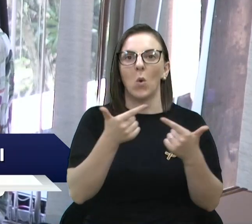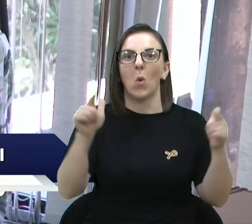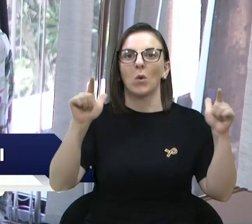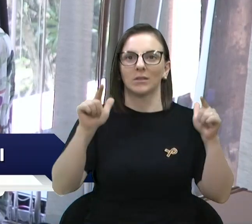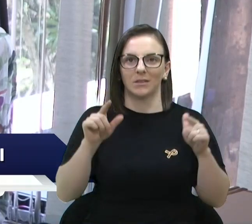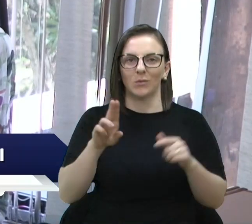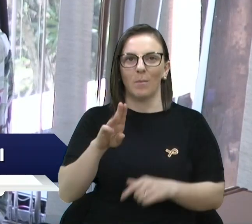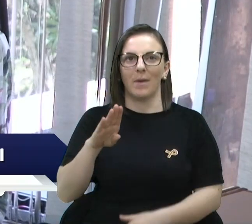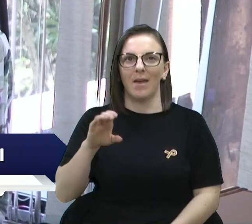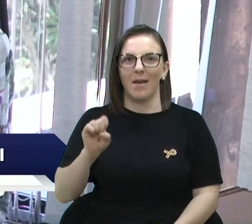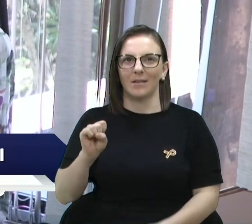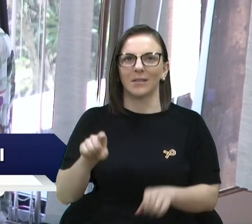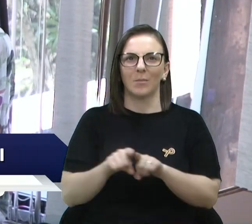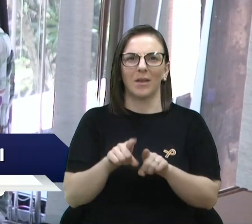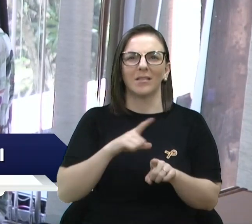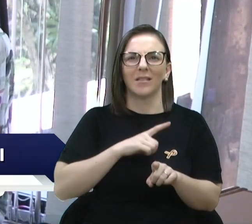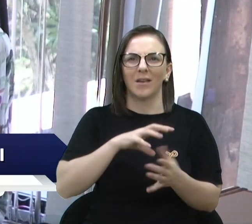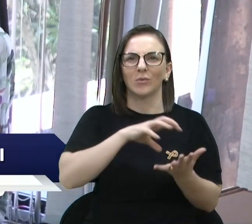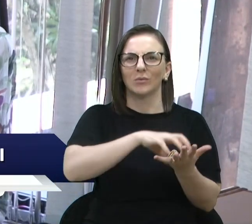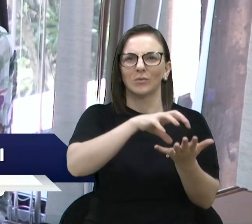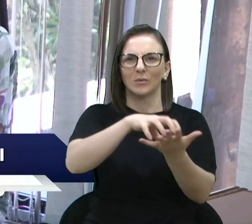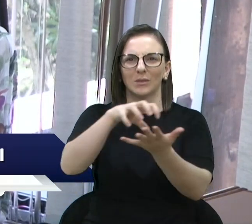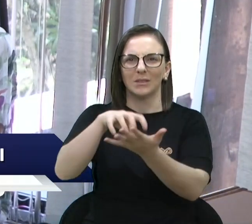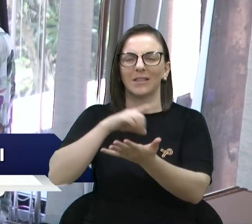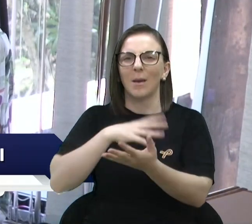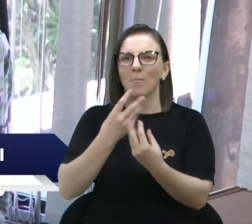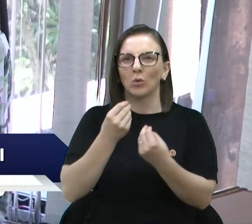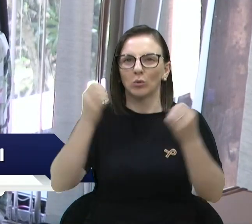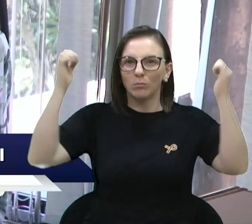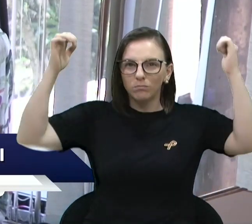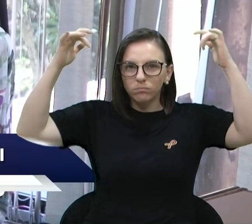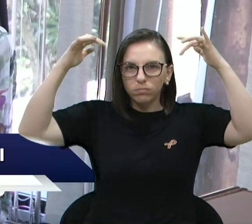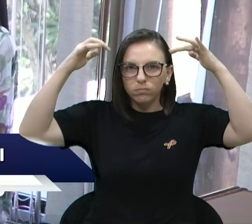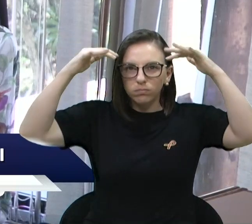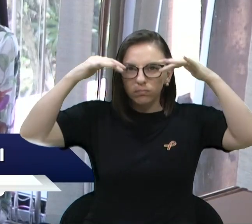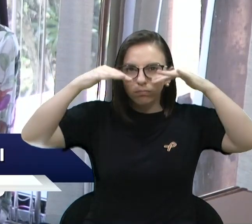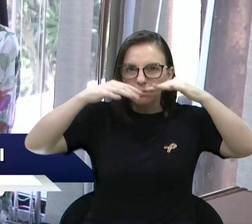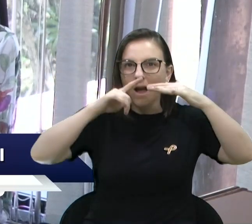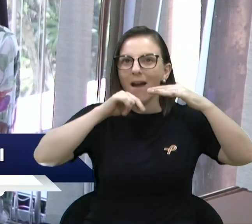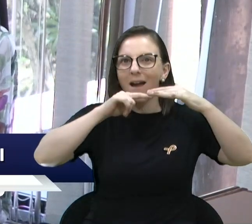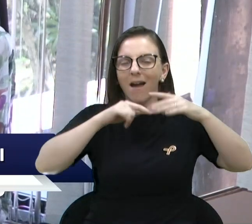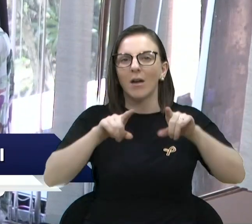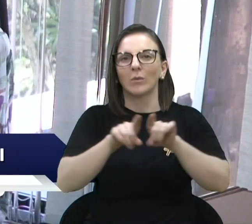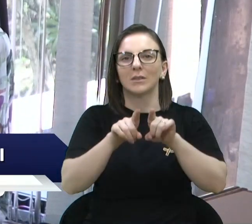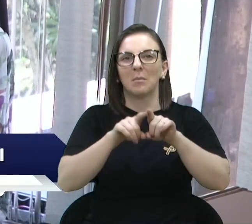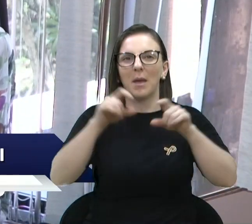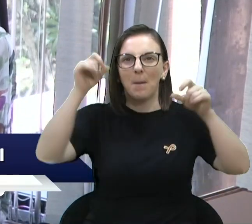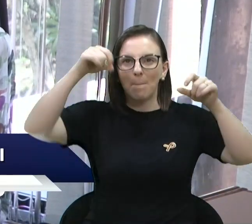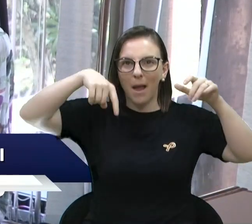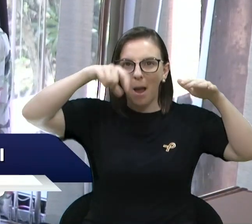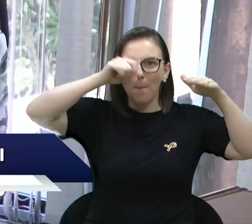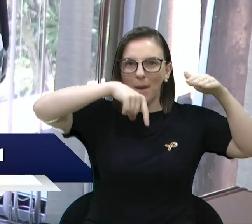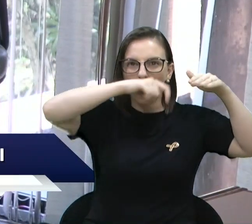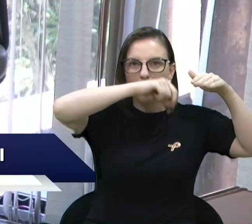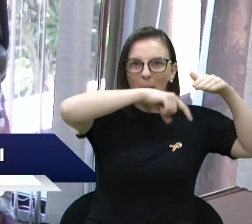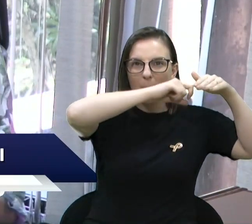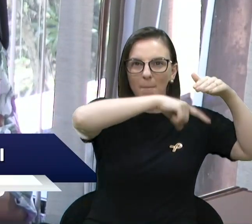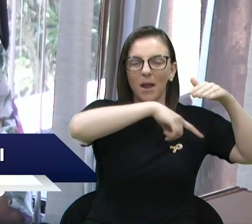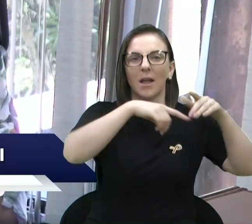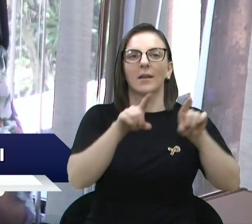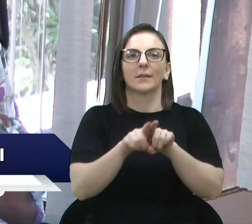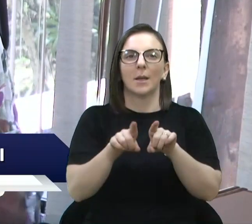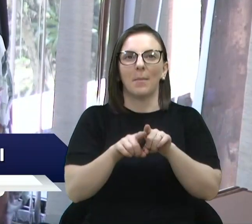A gente tem unidades que estão com problemas de infiltração, goteiras, problemas com